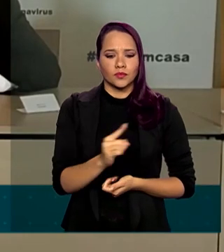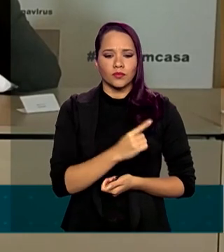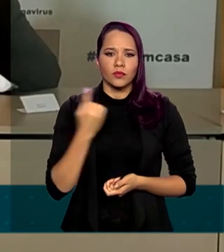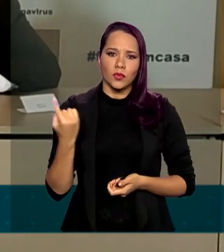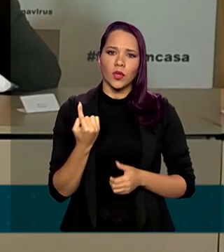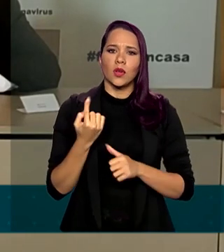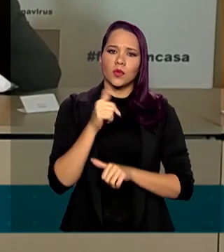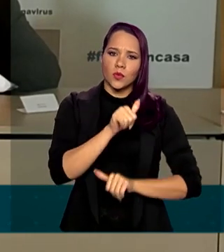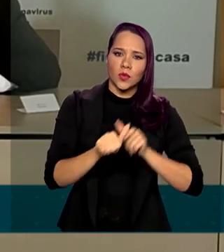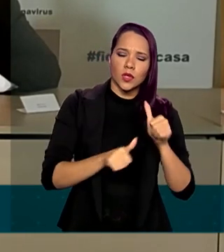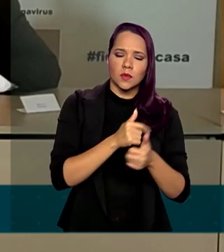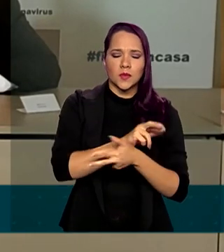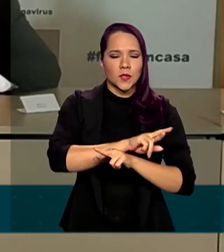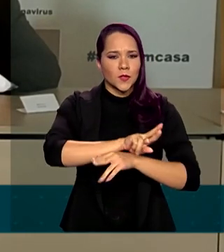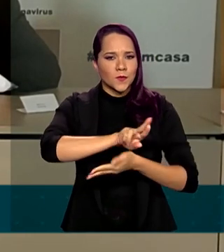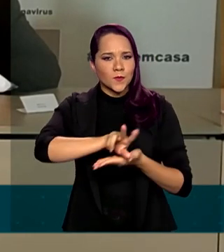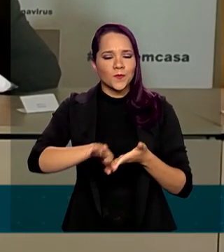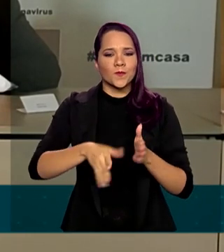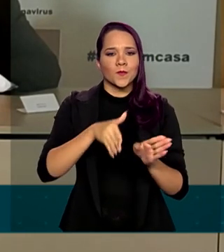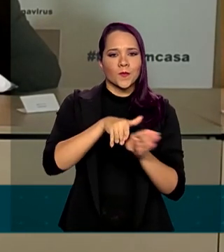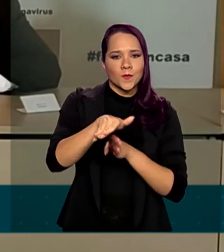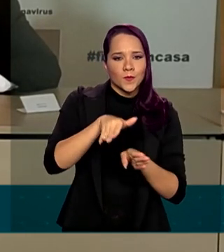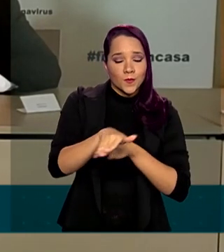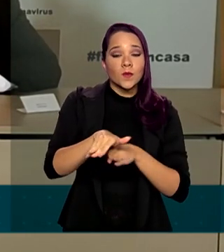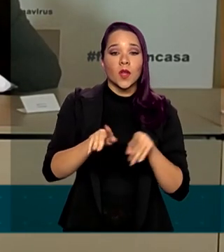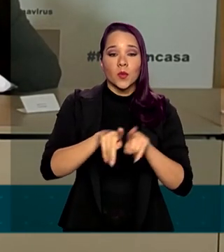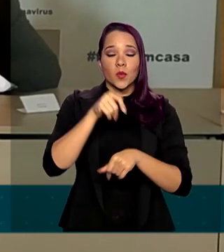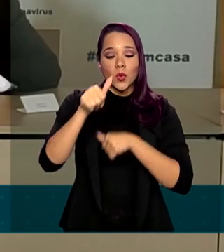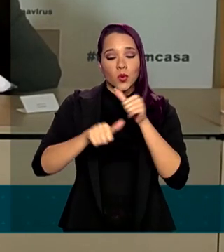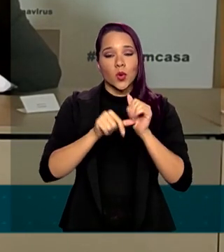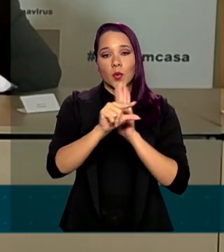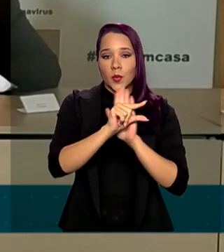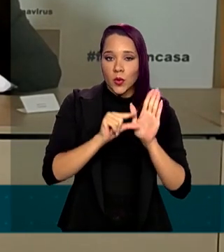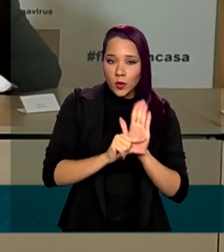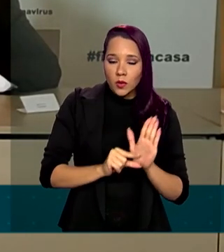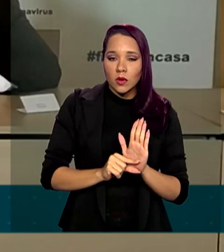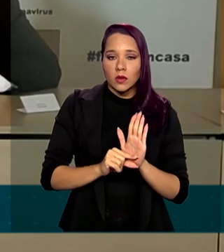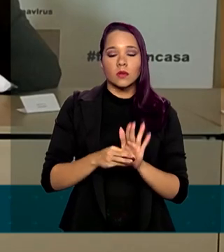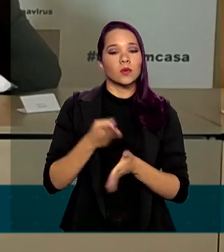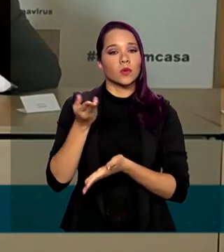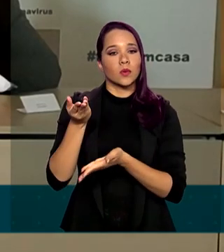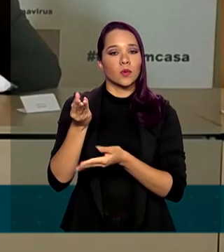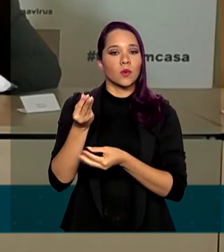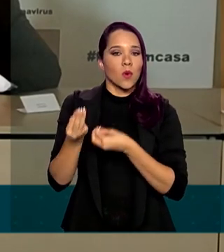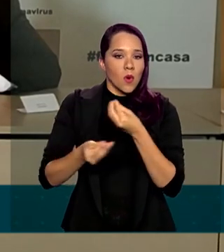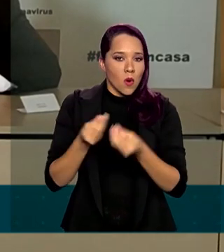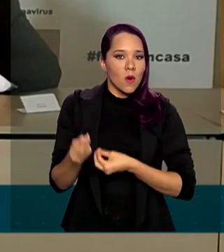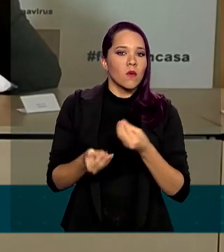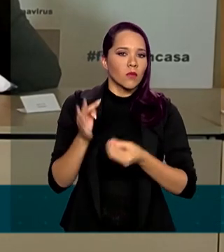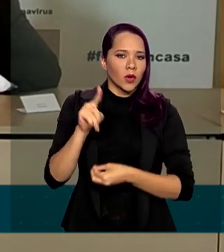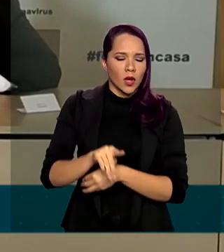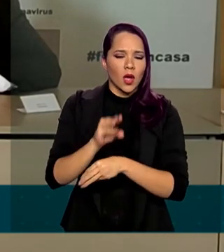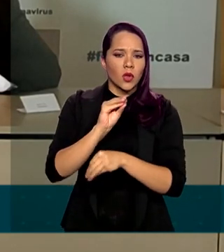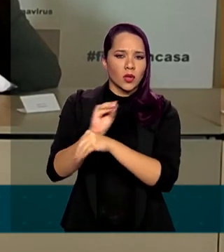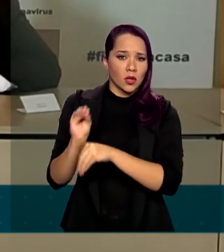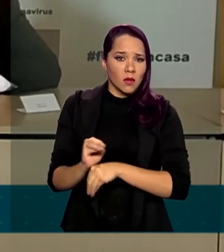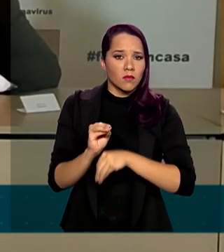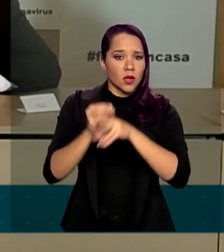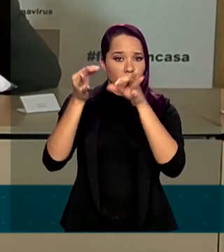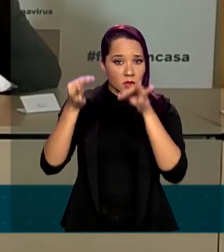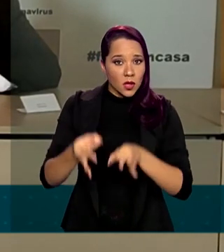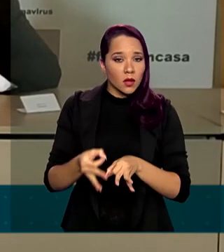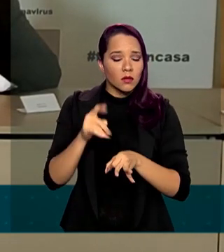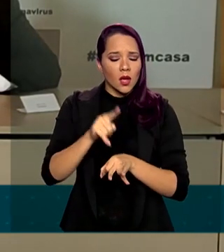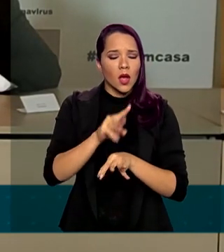orientações, alteramos protocolos. O tratamento ideal é o